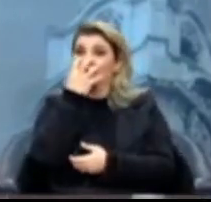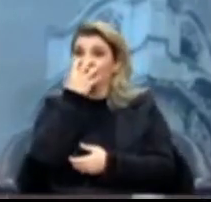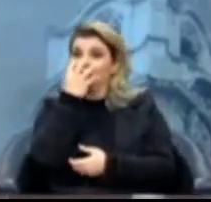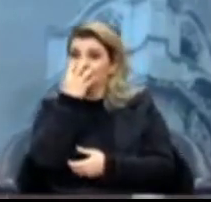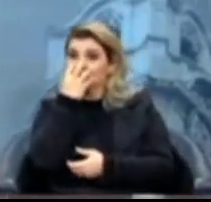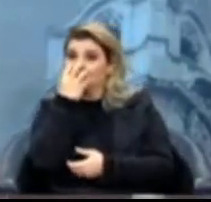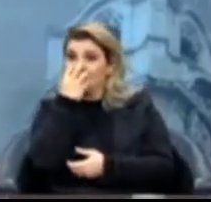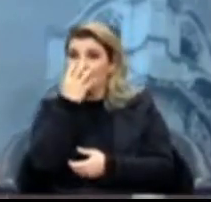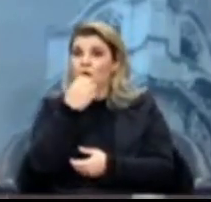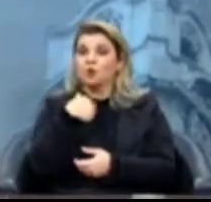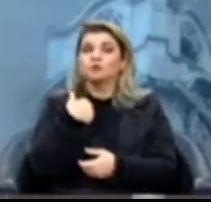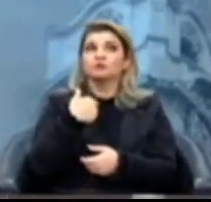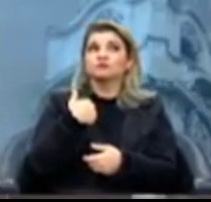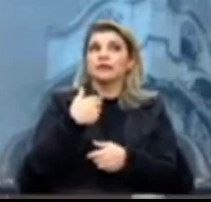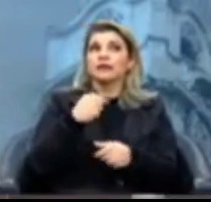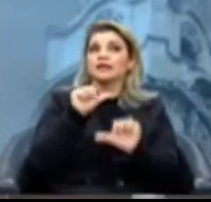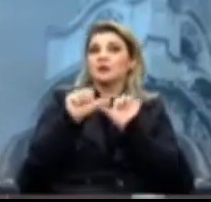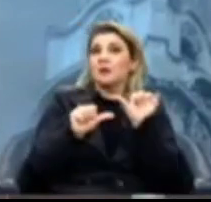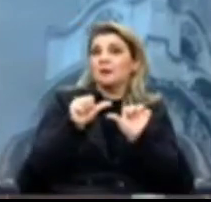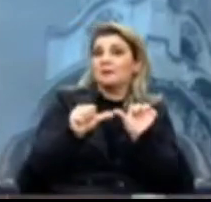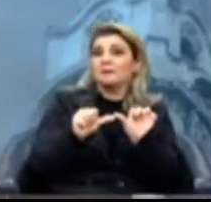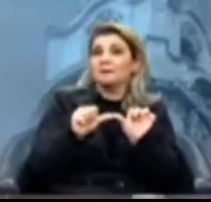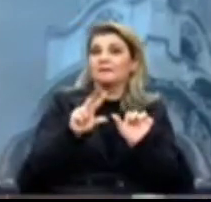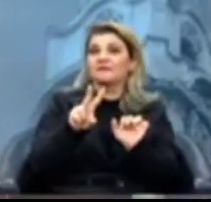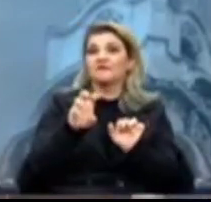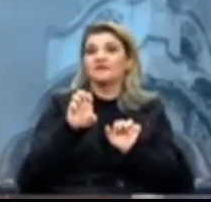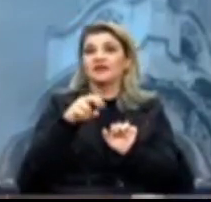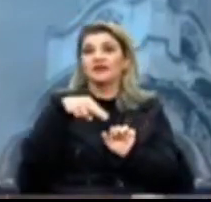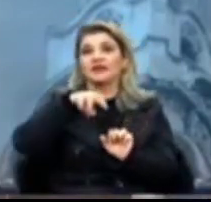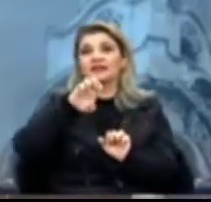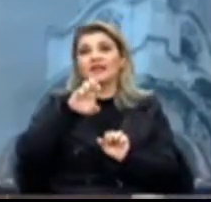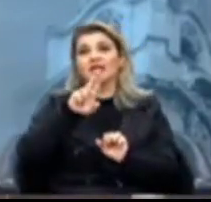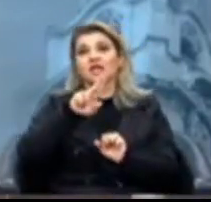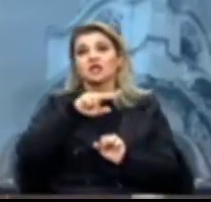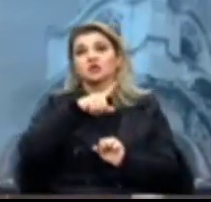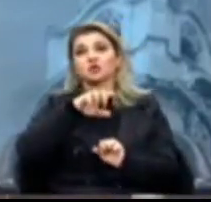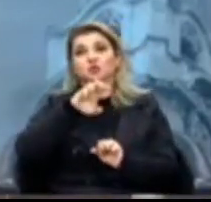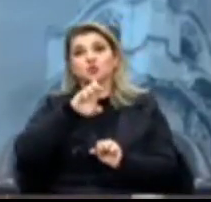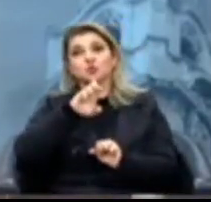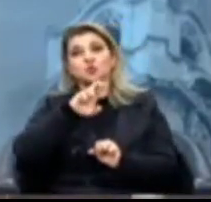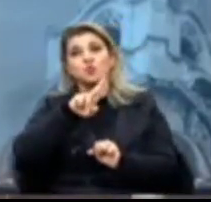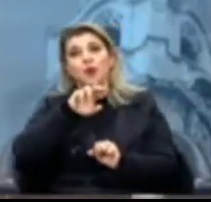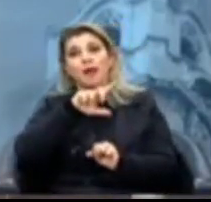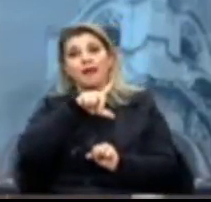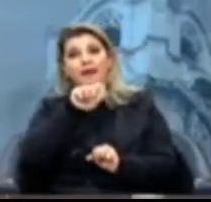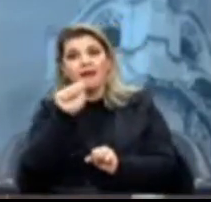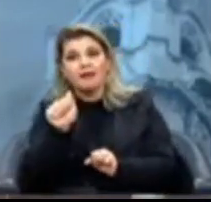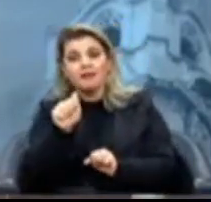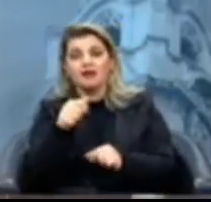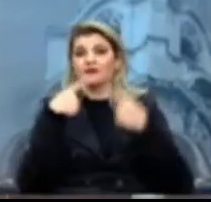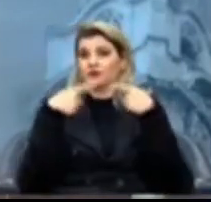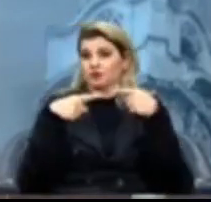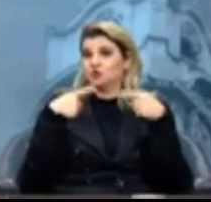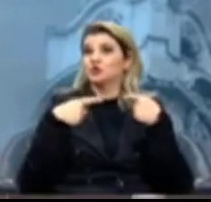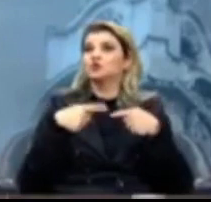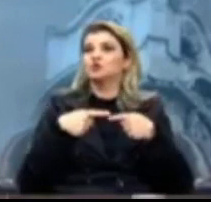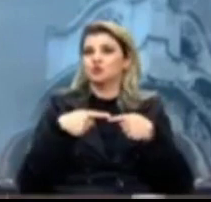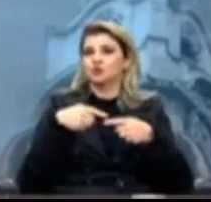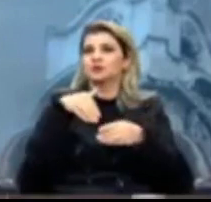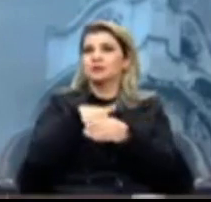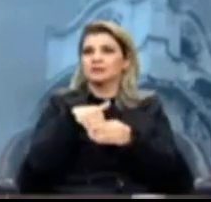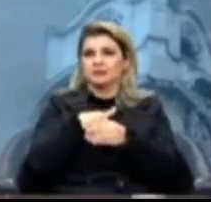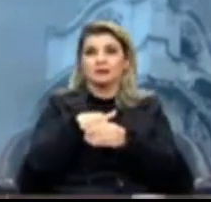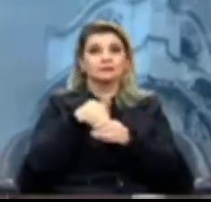que iríamos nos transformar numa Venezuela, esse foi o discurso predominante nas eleições. Não